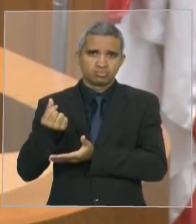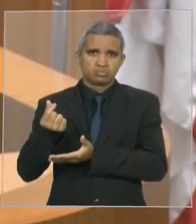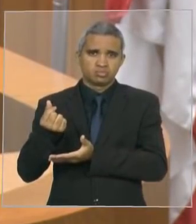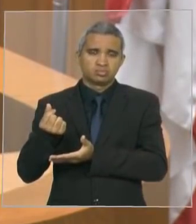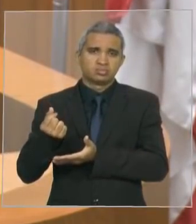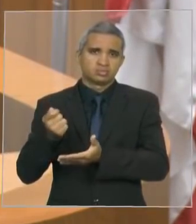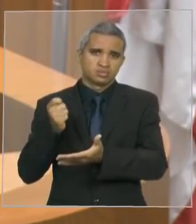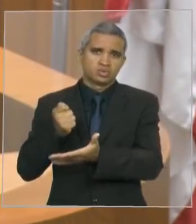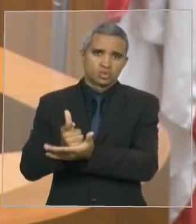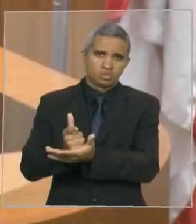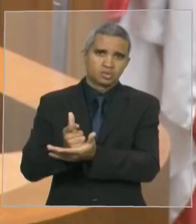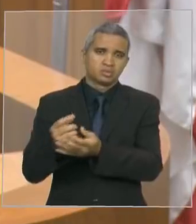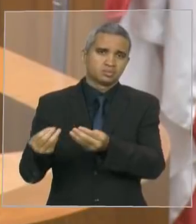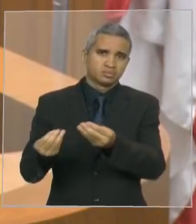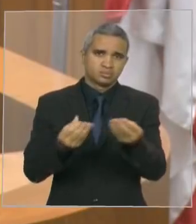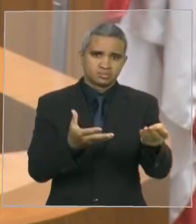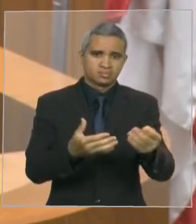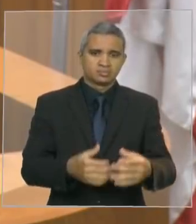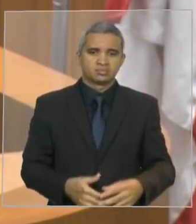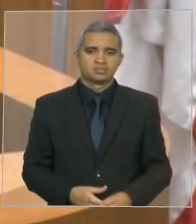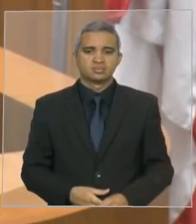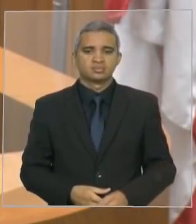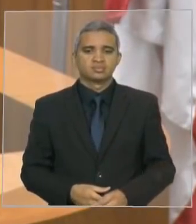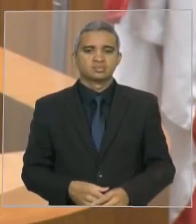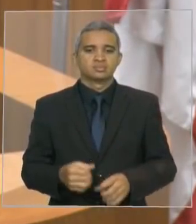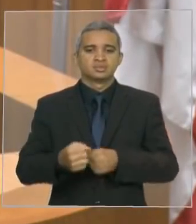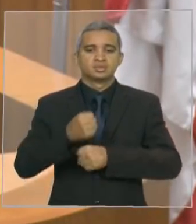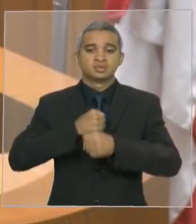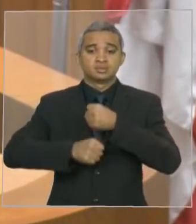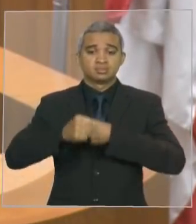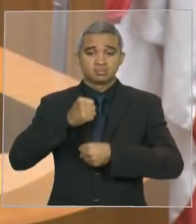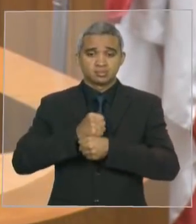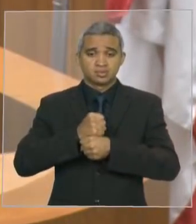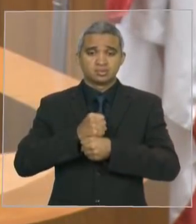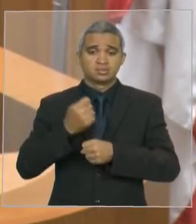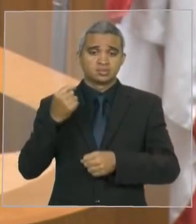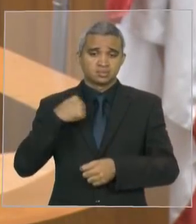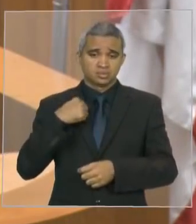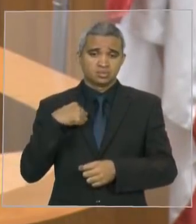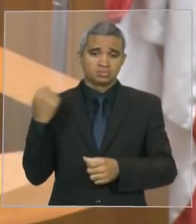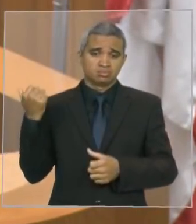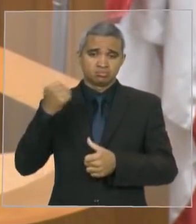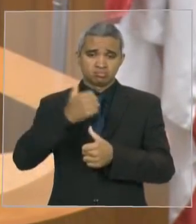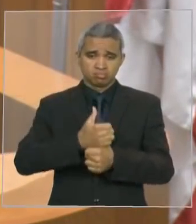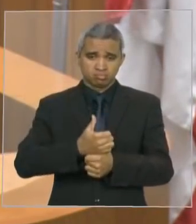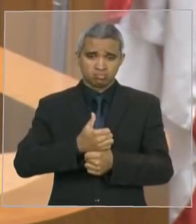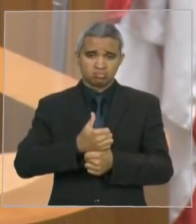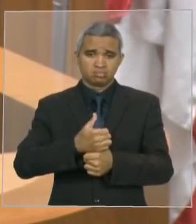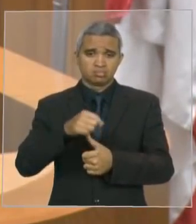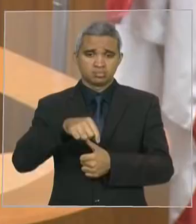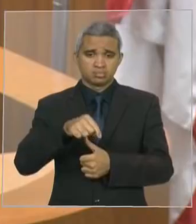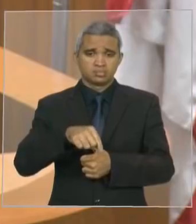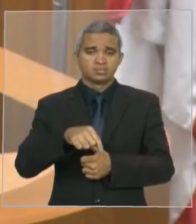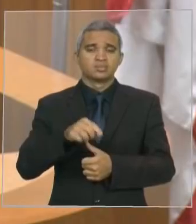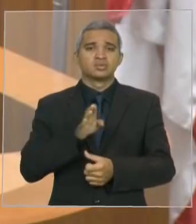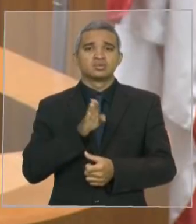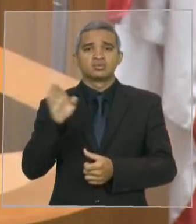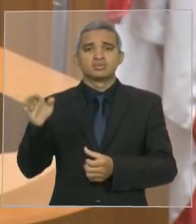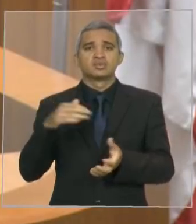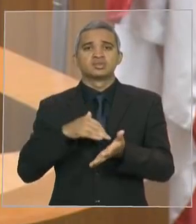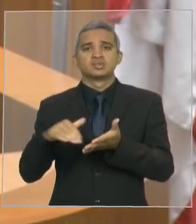benefícios. Ano passado, quando assumi nessa casa, fui até a Secretaria de Articulação Política